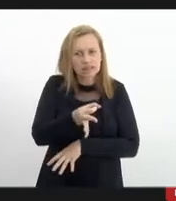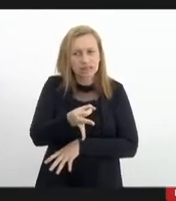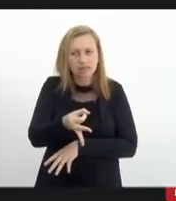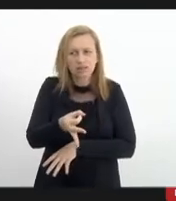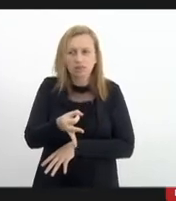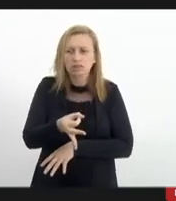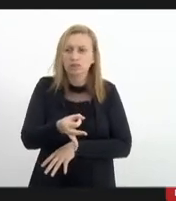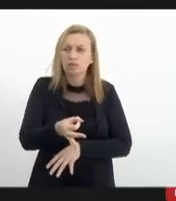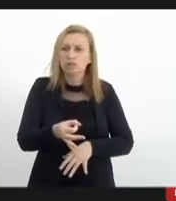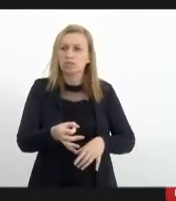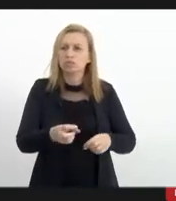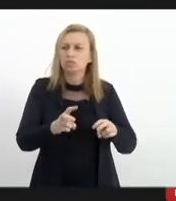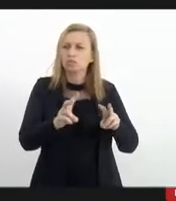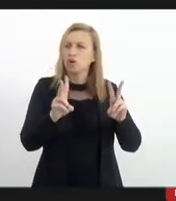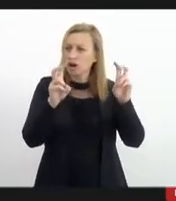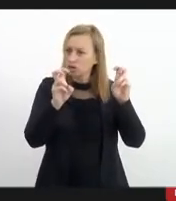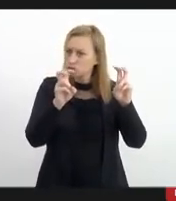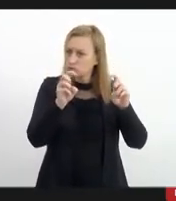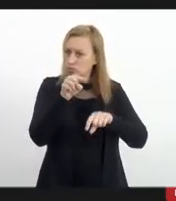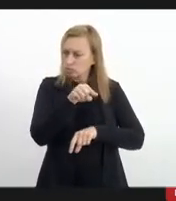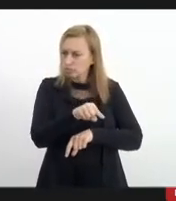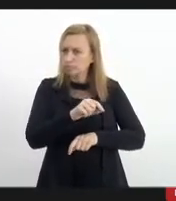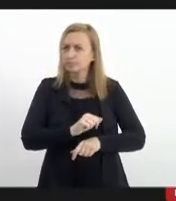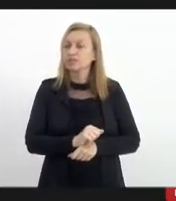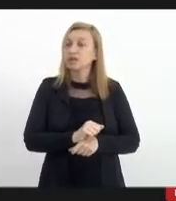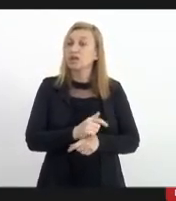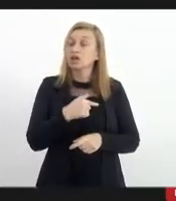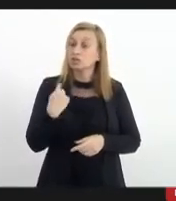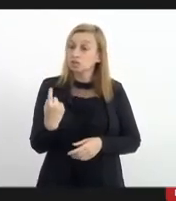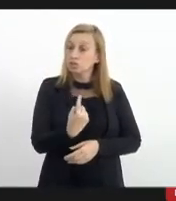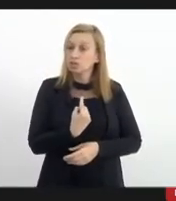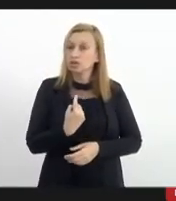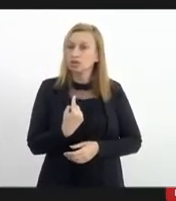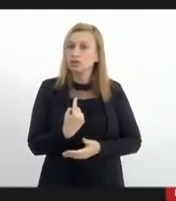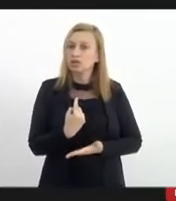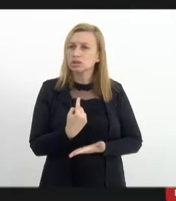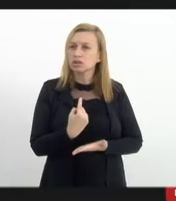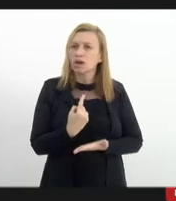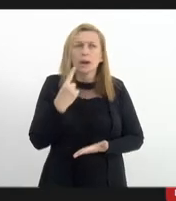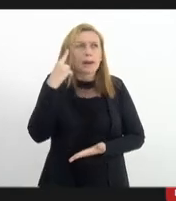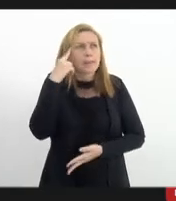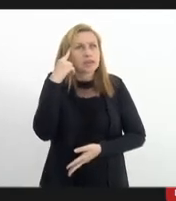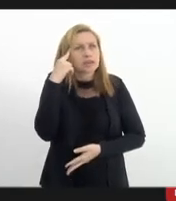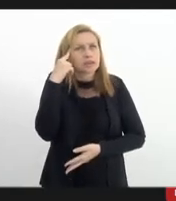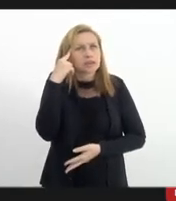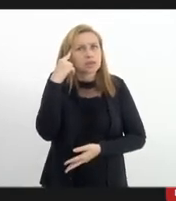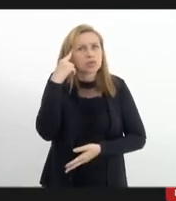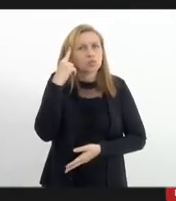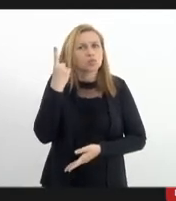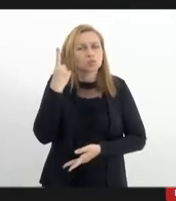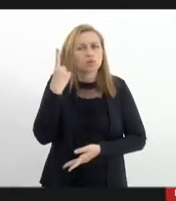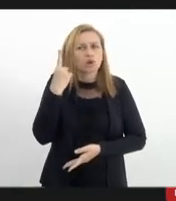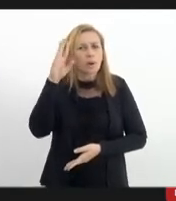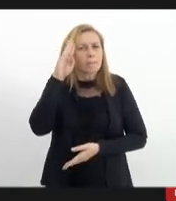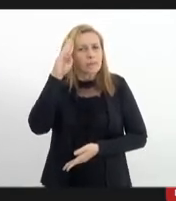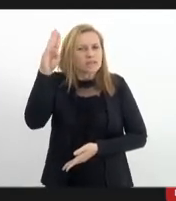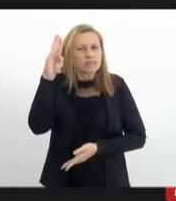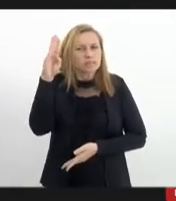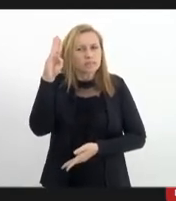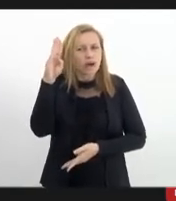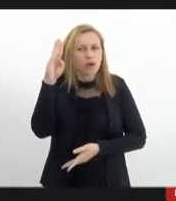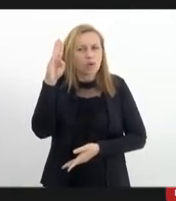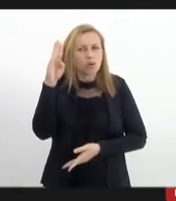determinada situação. A partir daí, a gente pinça, por assim dizer, os principais elementos